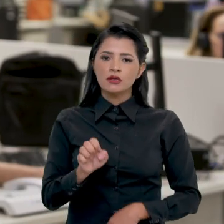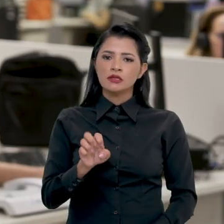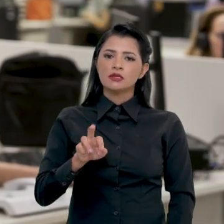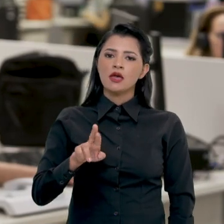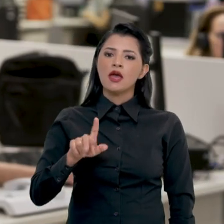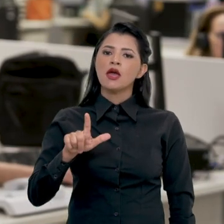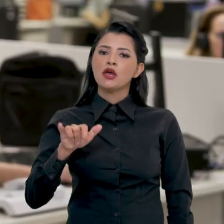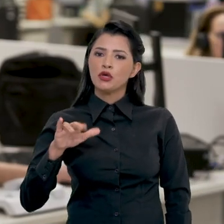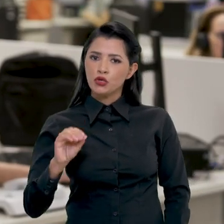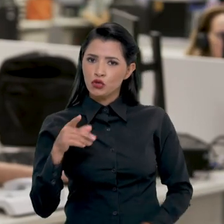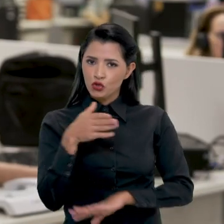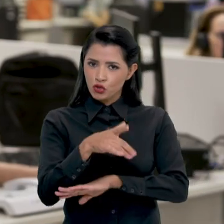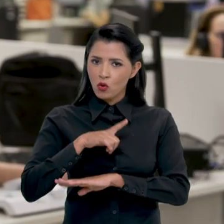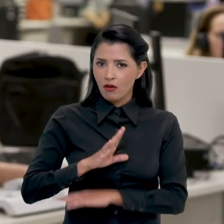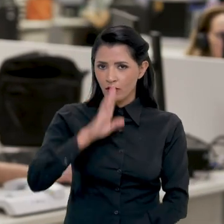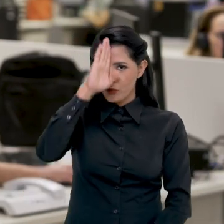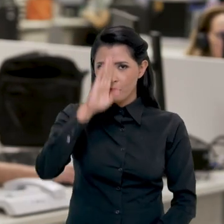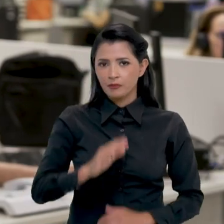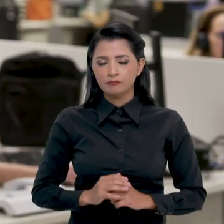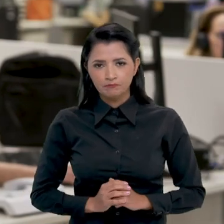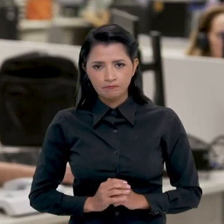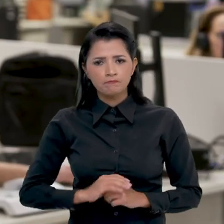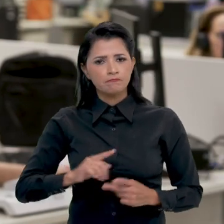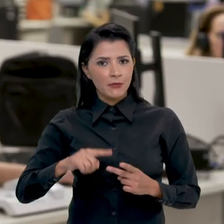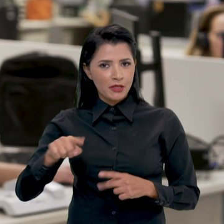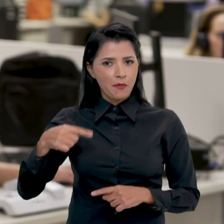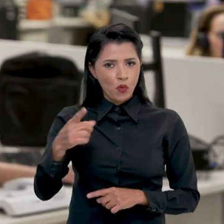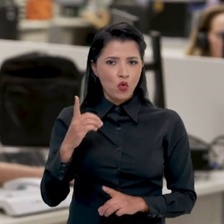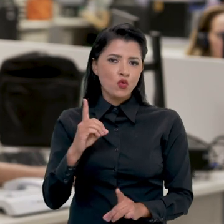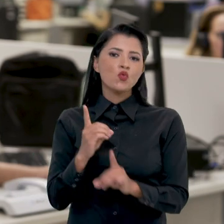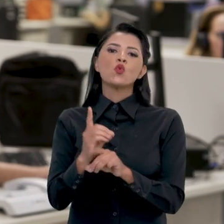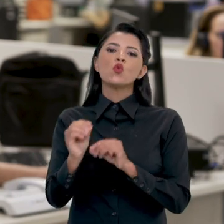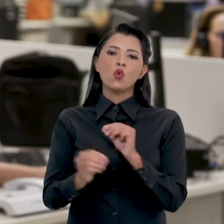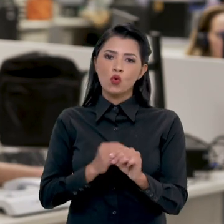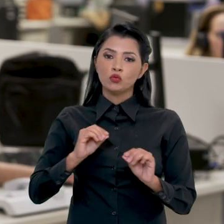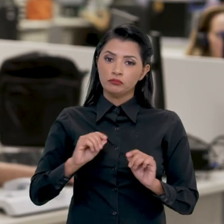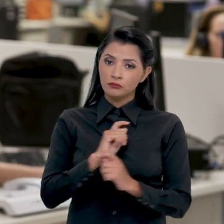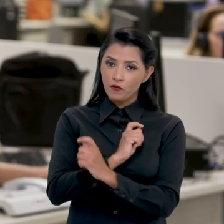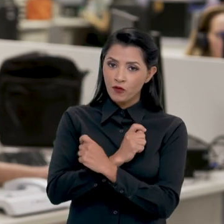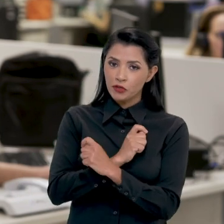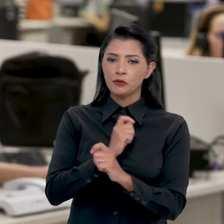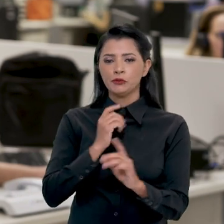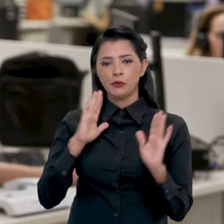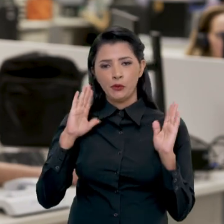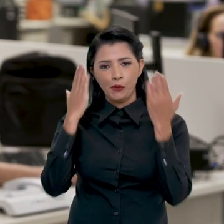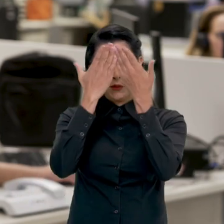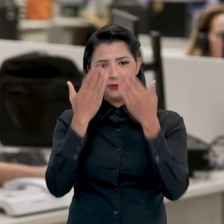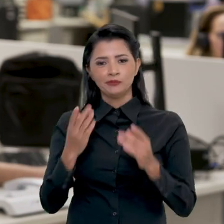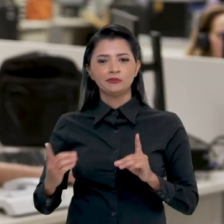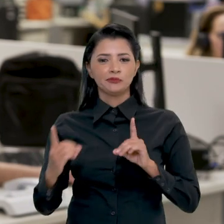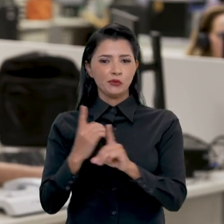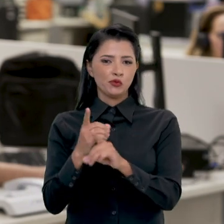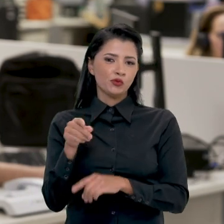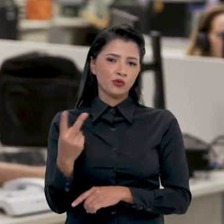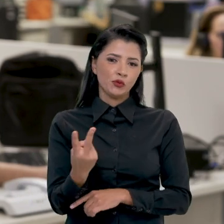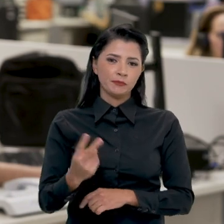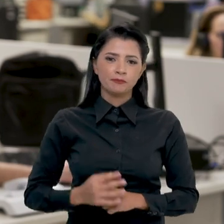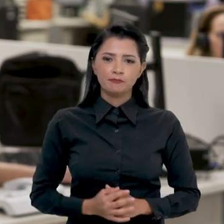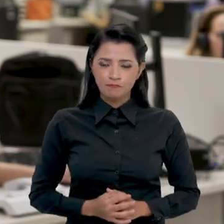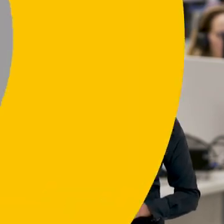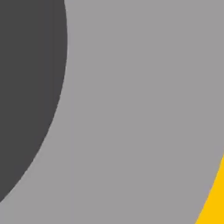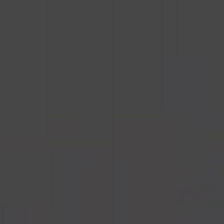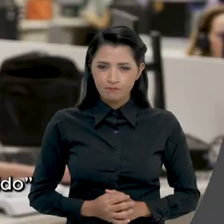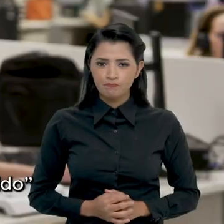recebido pelo presidente Sérgio Matarella no Palácio Quilinal, em Roma. Depois, ele terá um encontro no Vaticano com o Papa